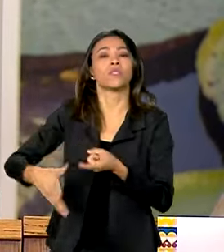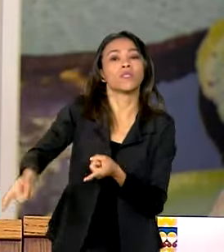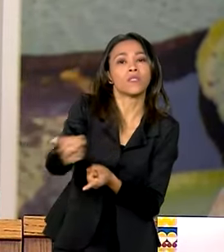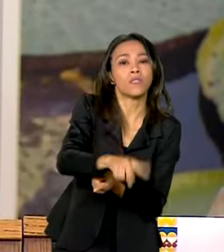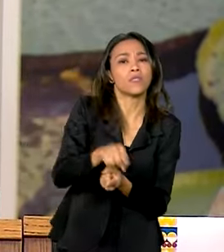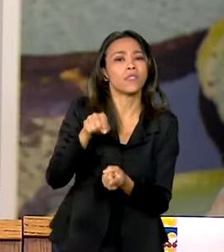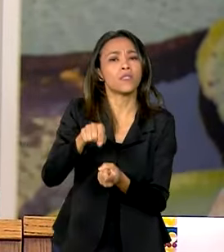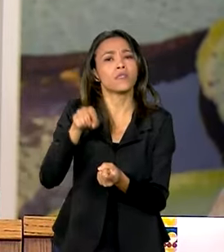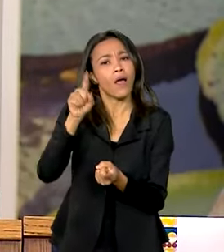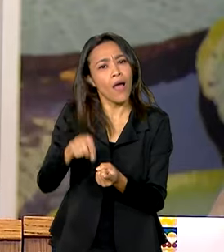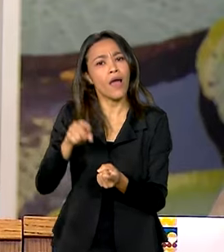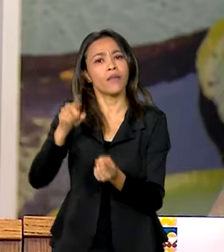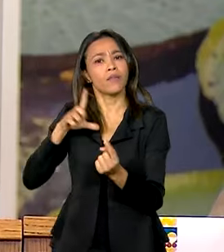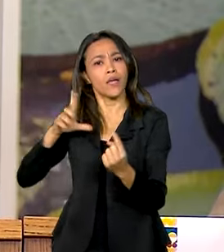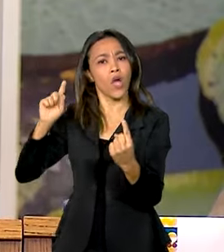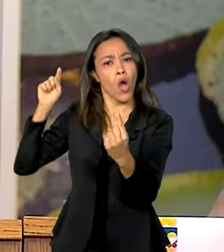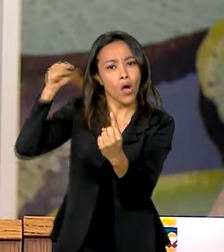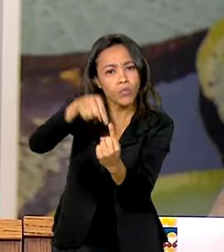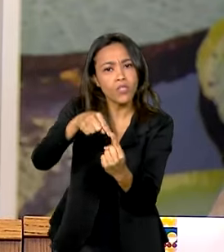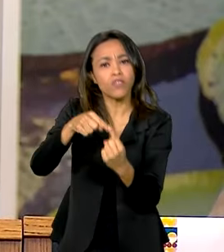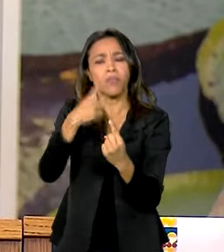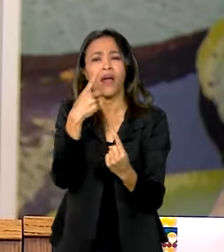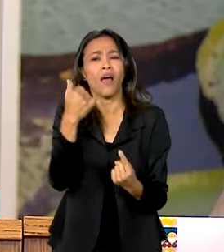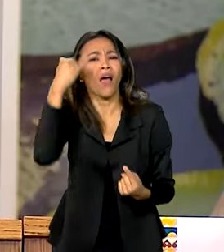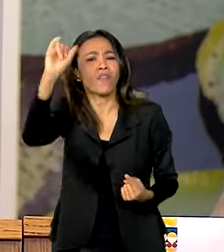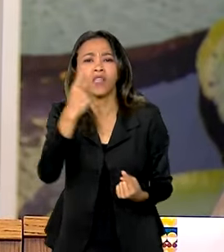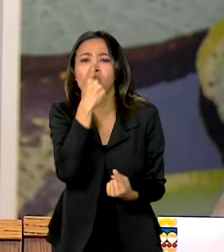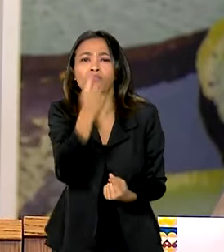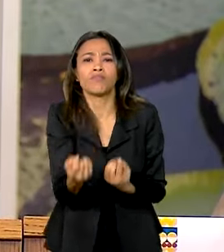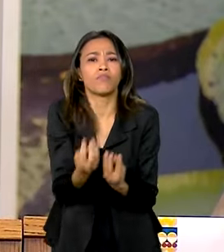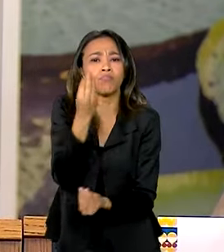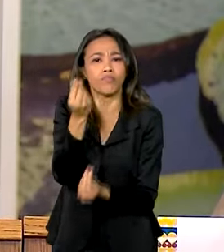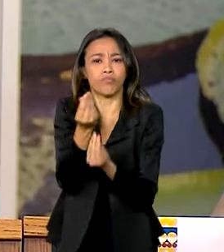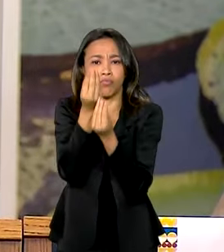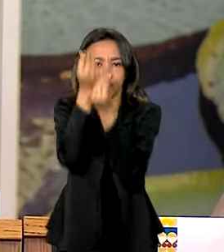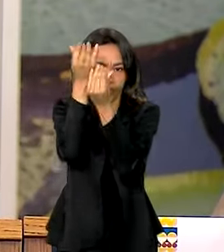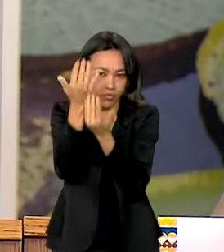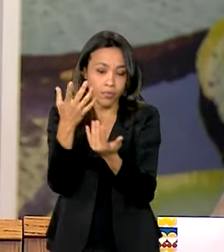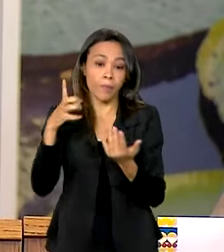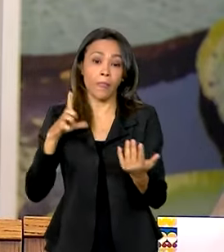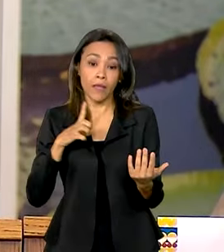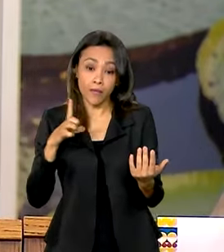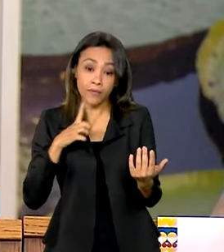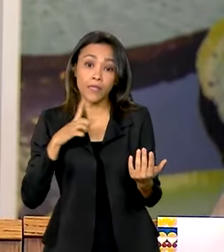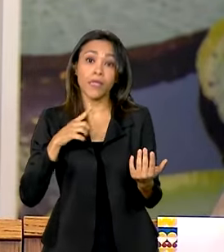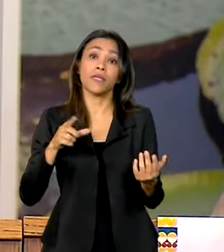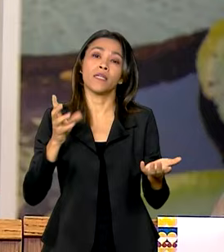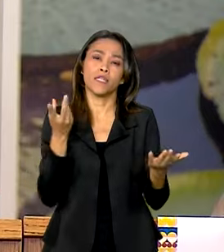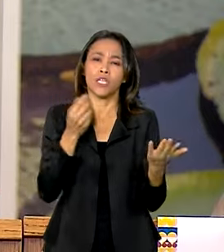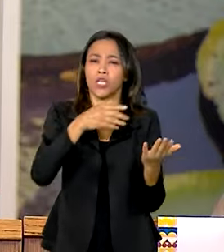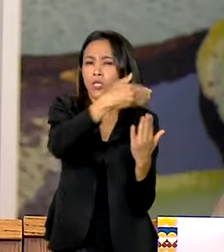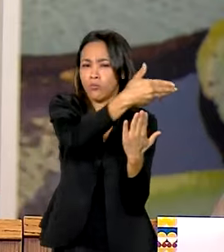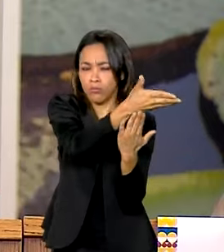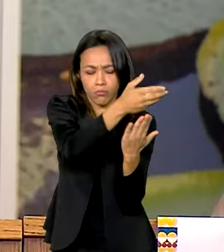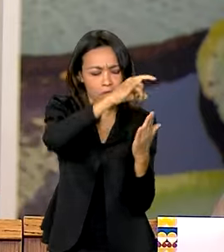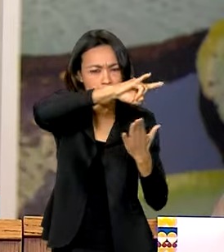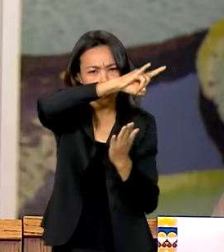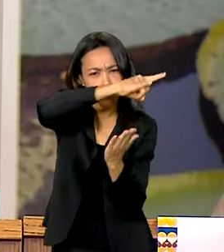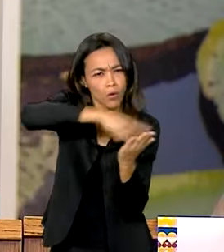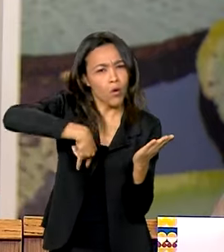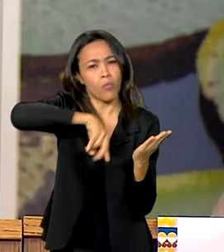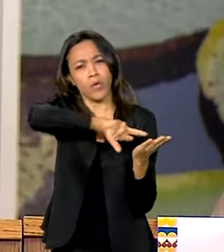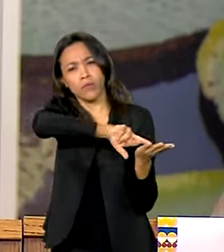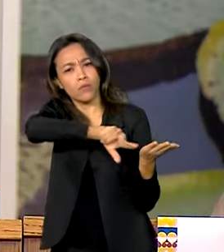busca estabelecer métodos de descarbonização. Isso está na Nib, isso está na transição ecológica, isso está na transição